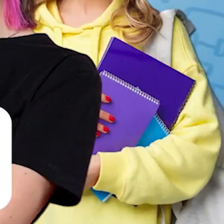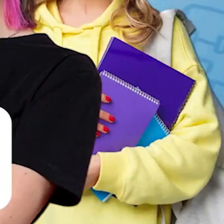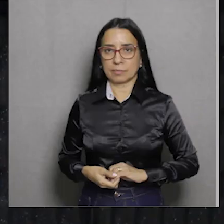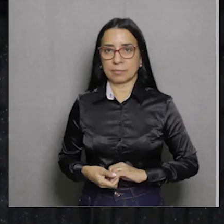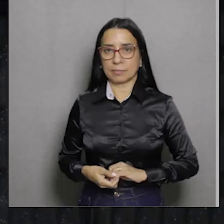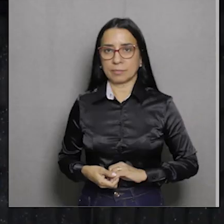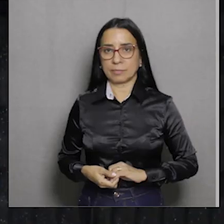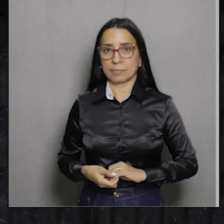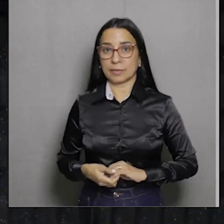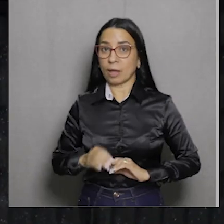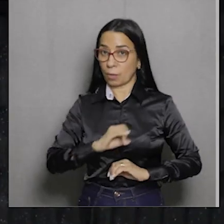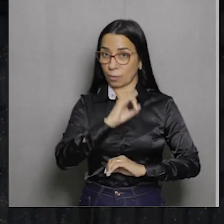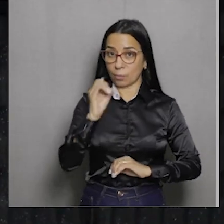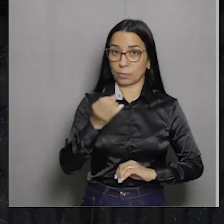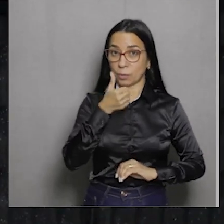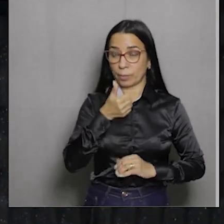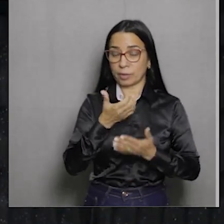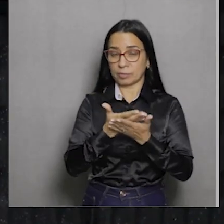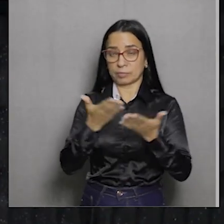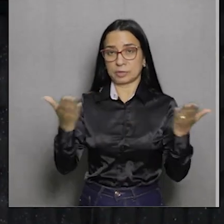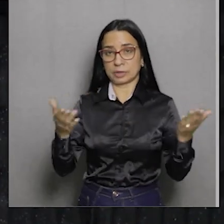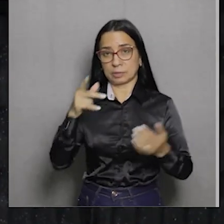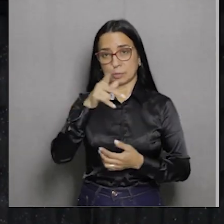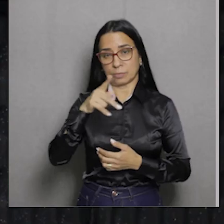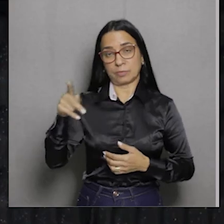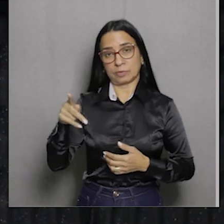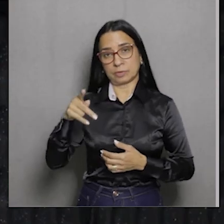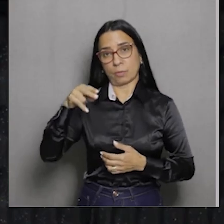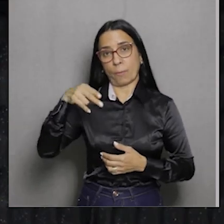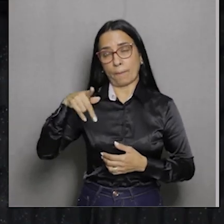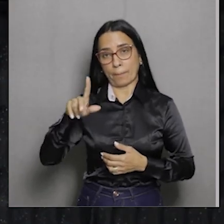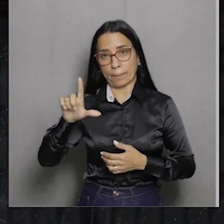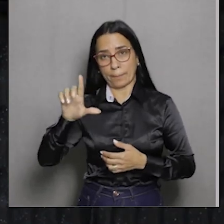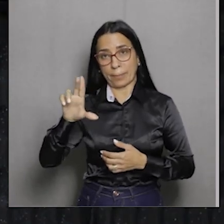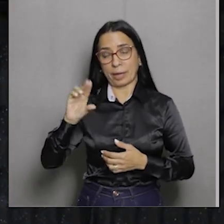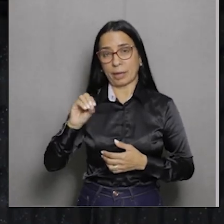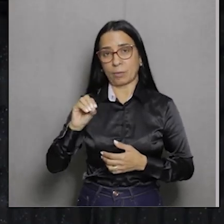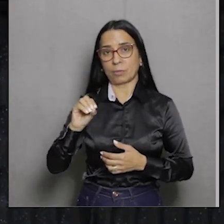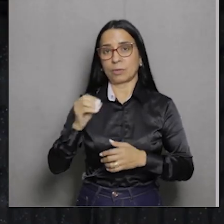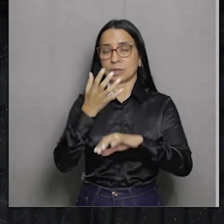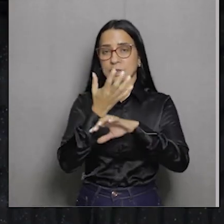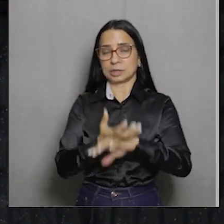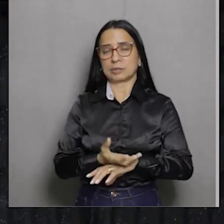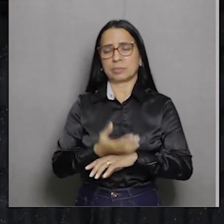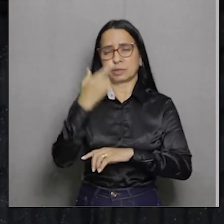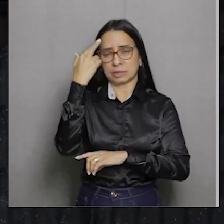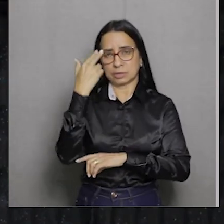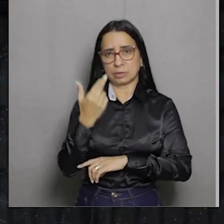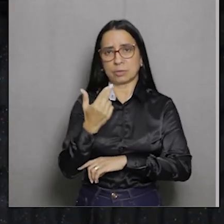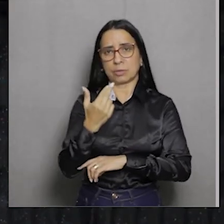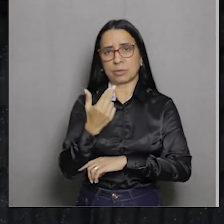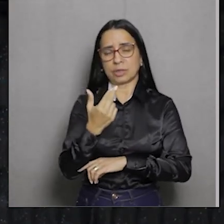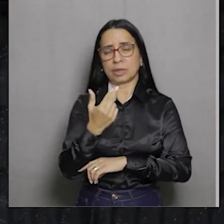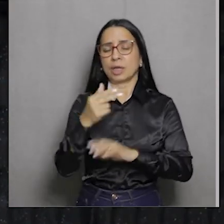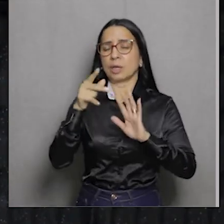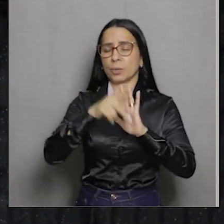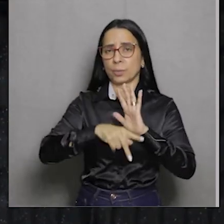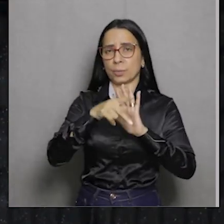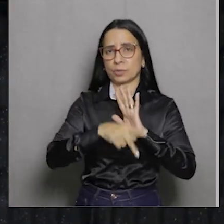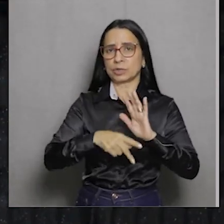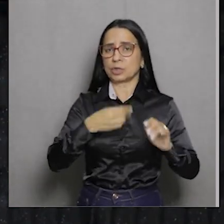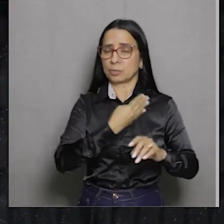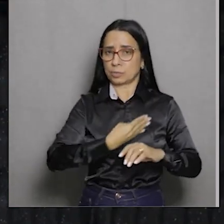E aí pessoal, tudo bem? Professor Paulo Gereba de História, esse projeto maravilhoso do Governo do Estado que vai